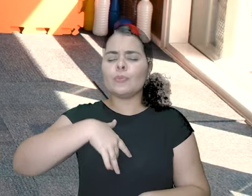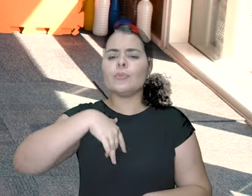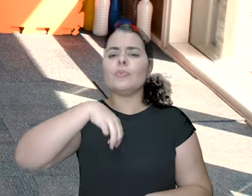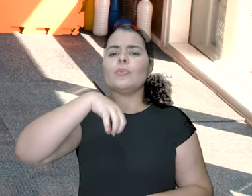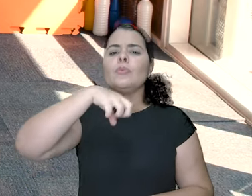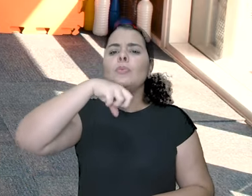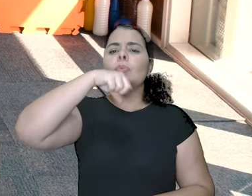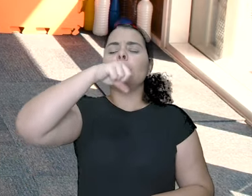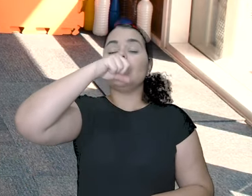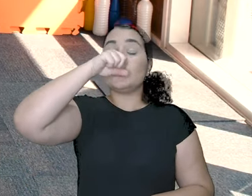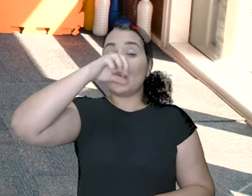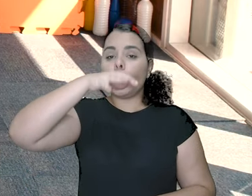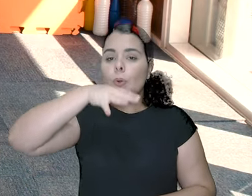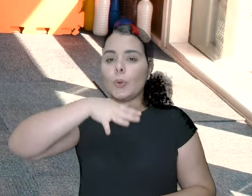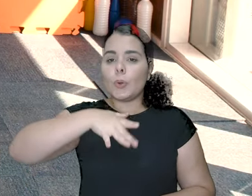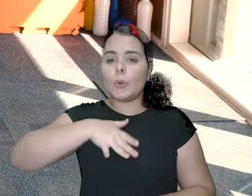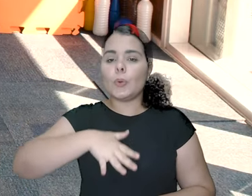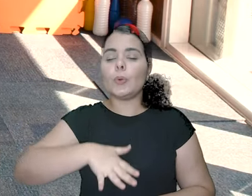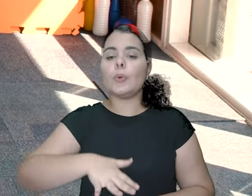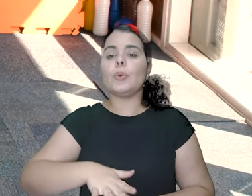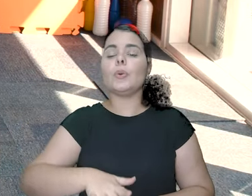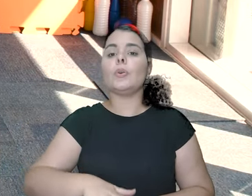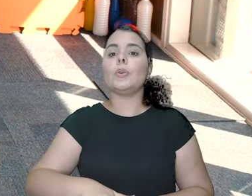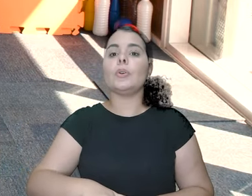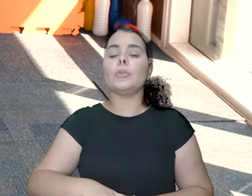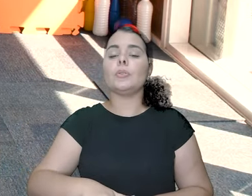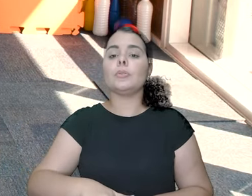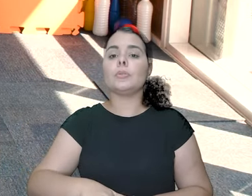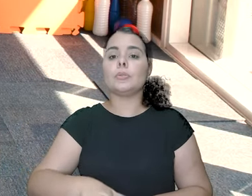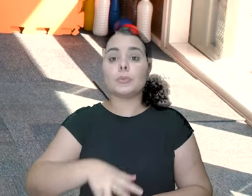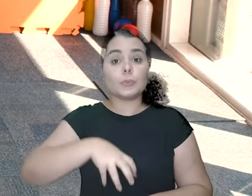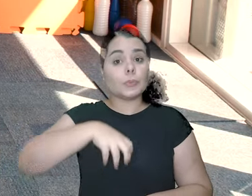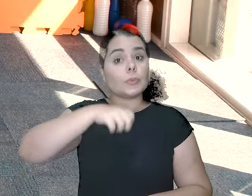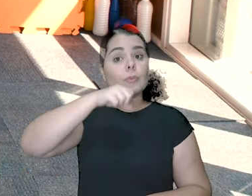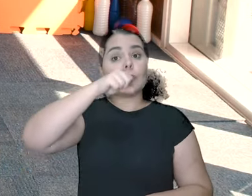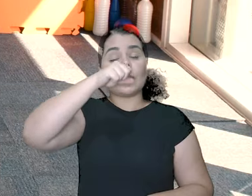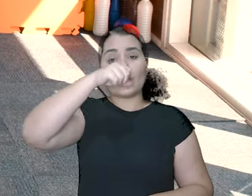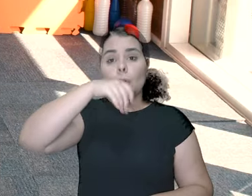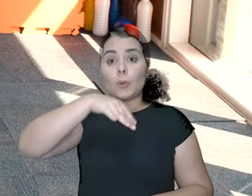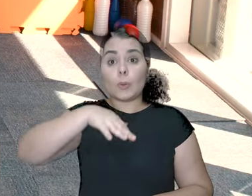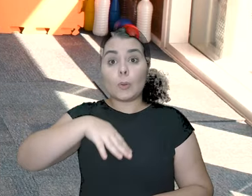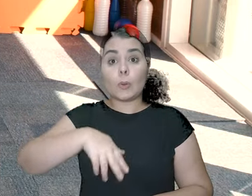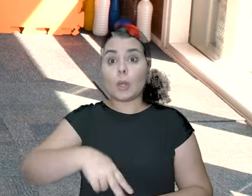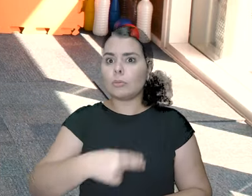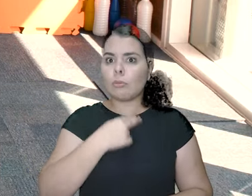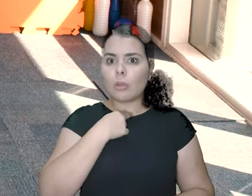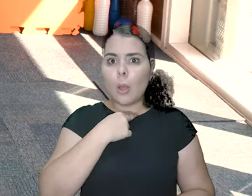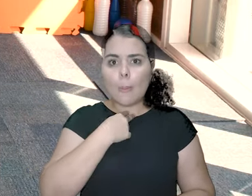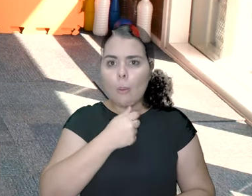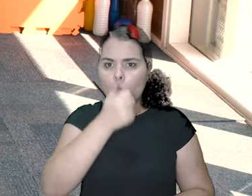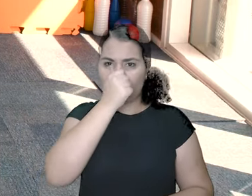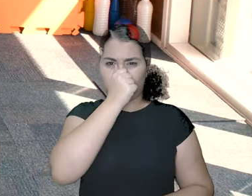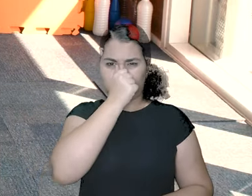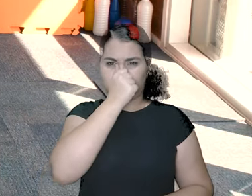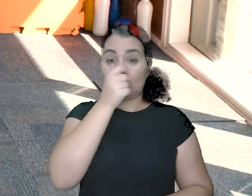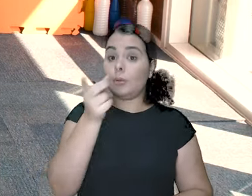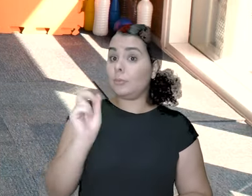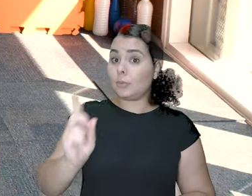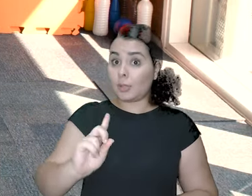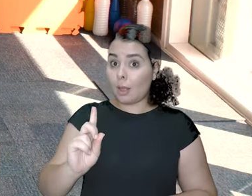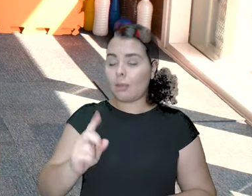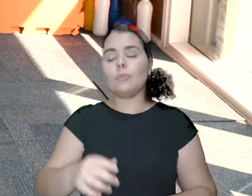respiração constante. Inspira e solta o ar. Não bloqueie a sua